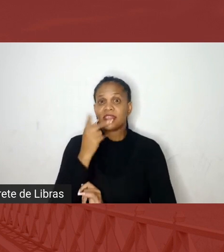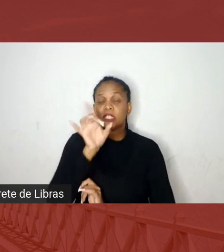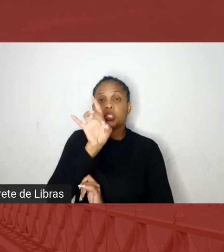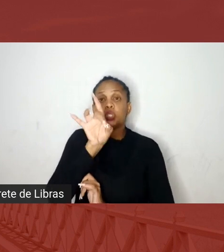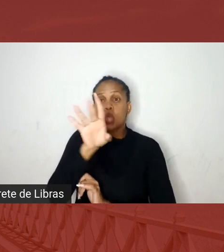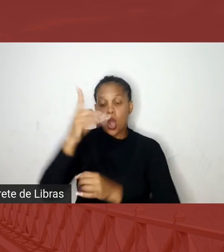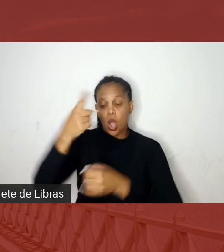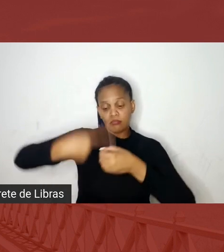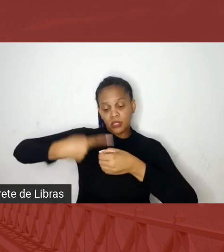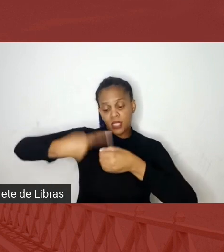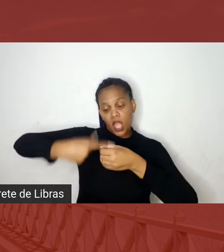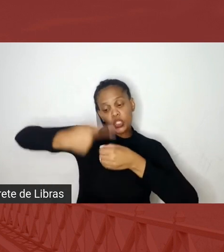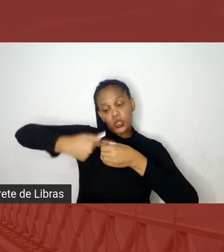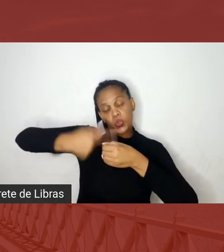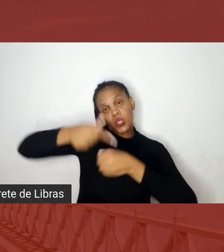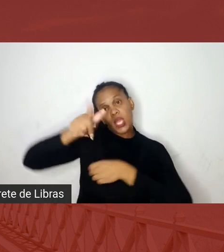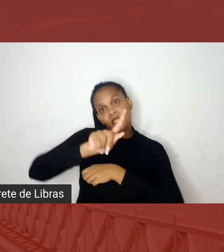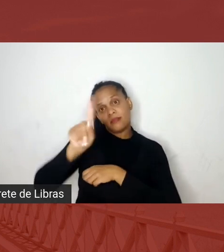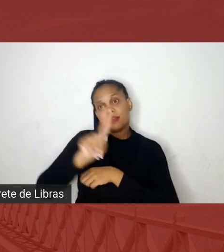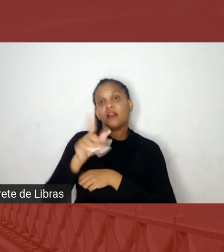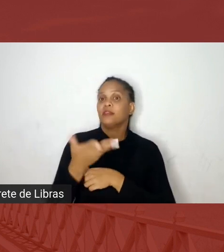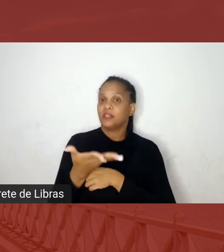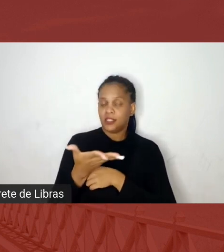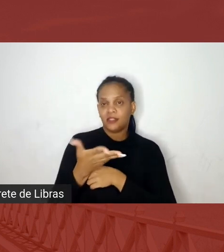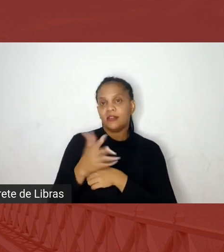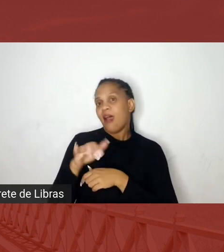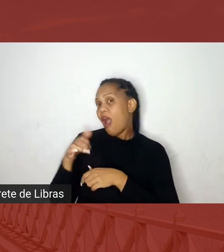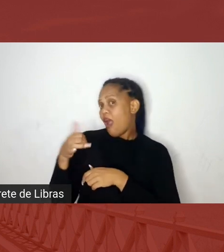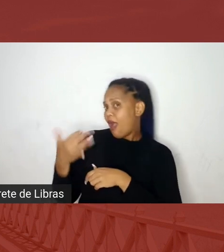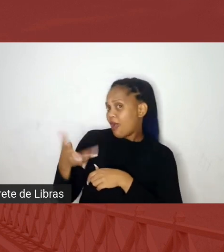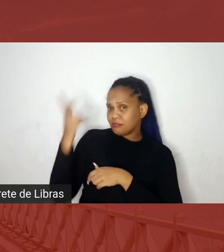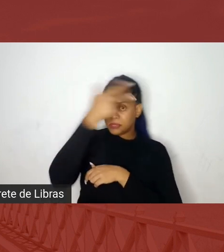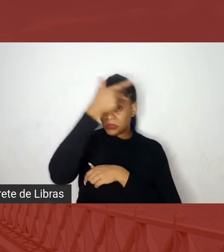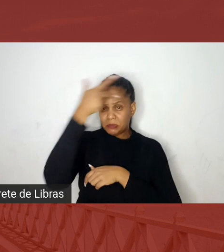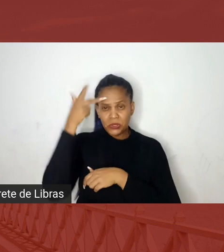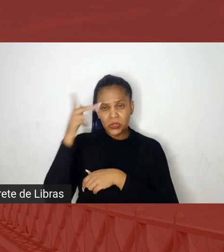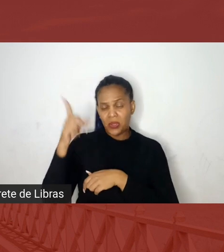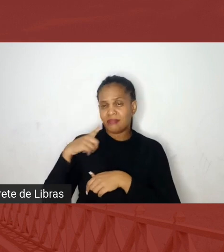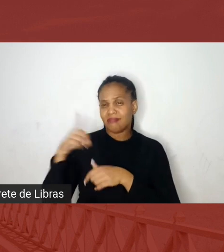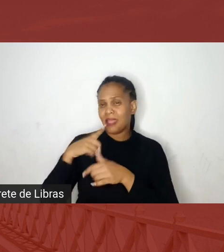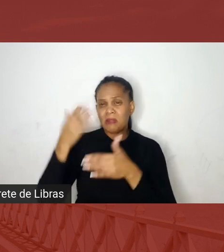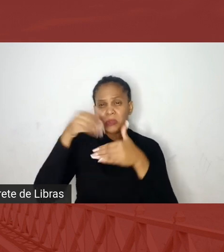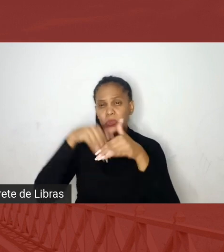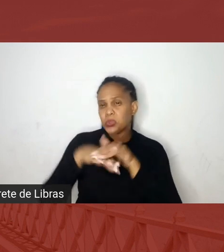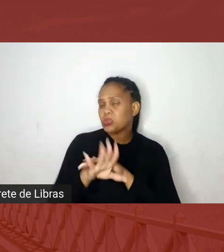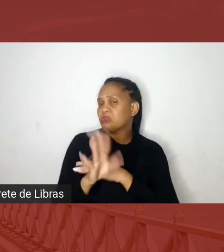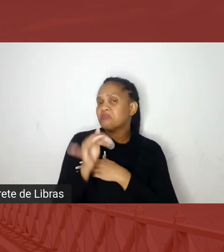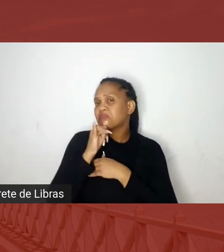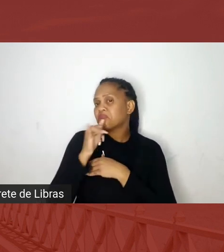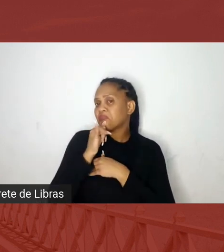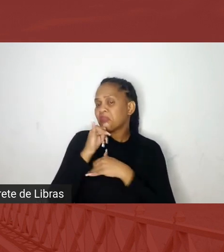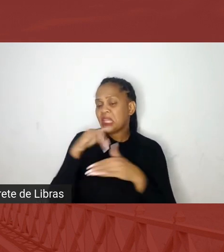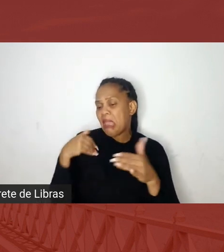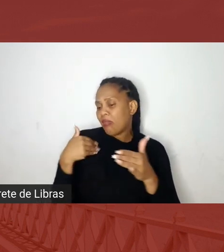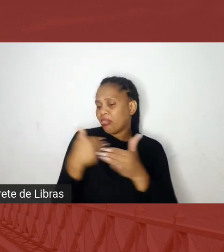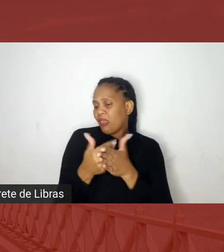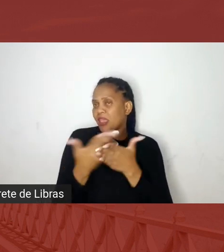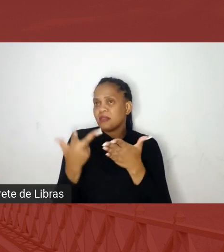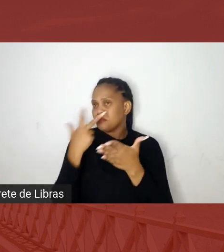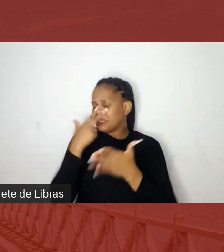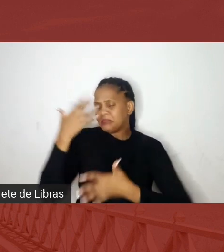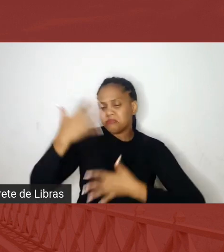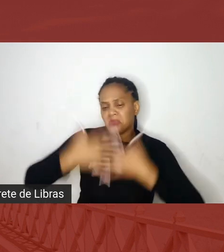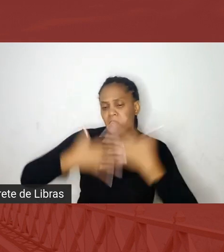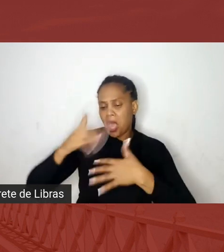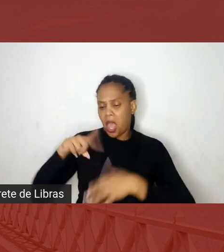esse eurocentrismo, ah, as pessoas têm uma mania, por exemplo, até, até isso, é uma violação com a gente, por